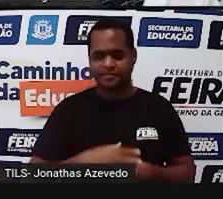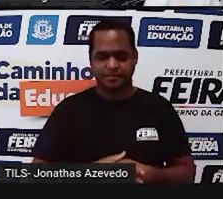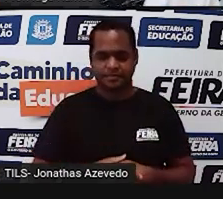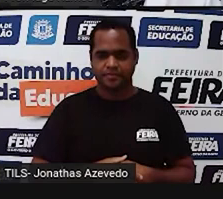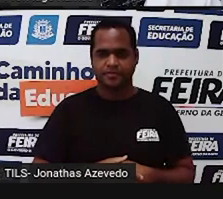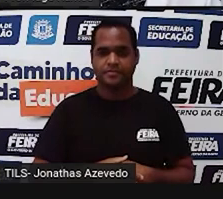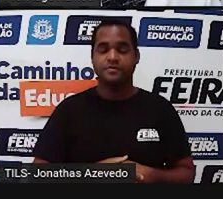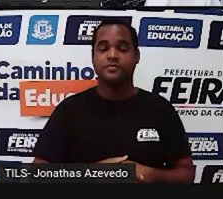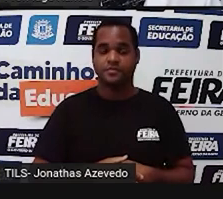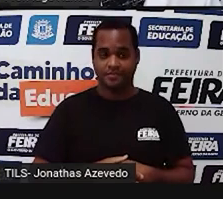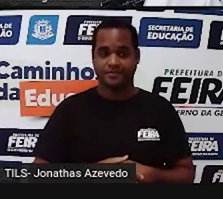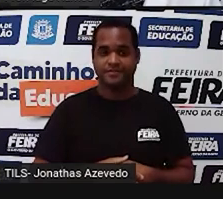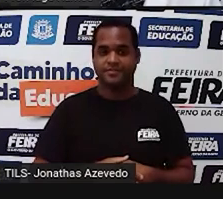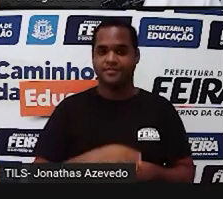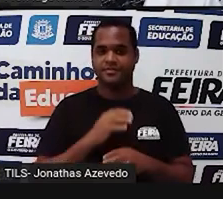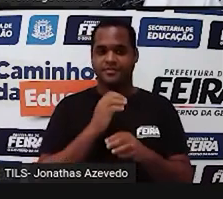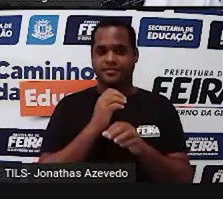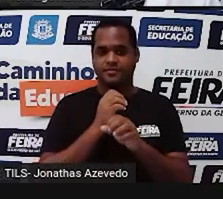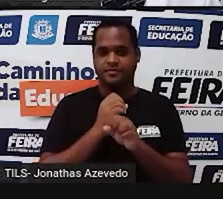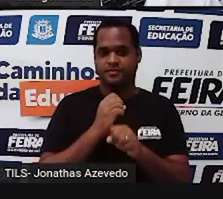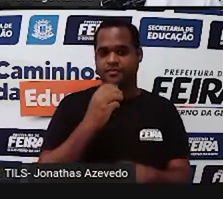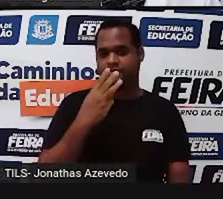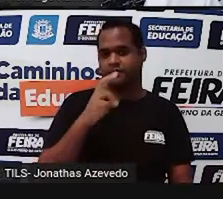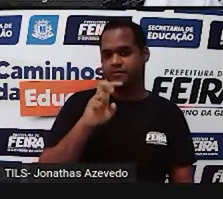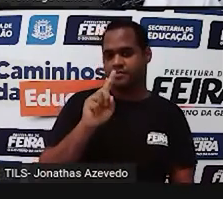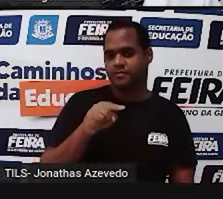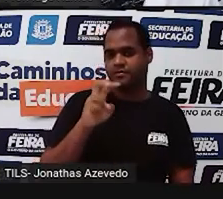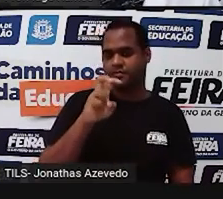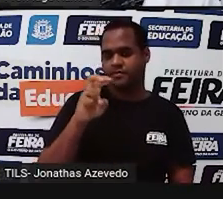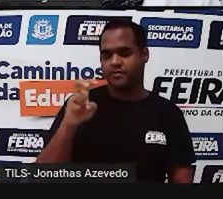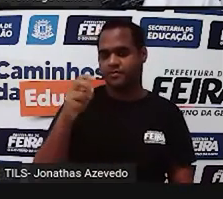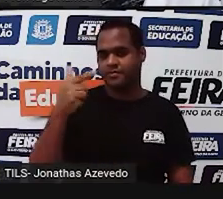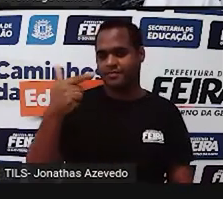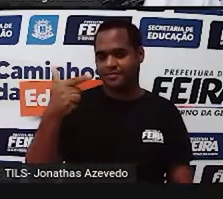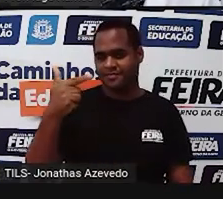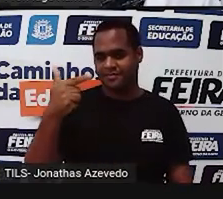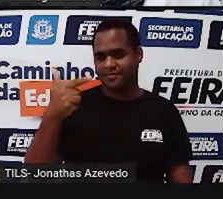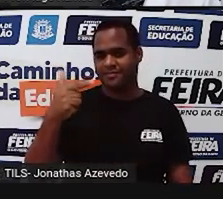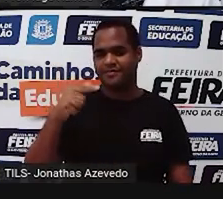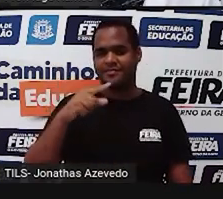e vai dar 35,552